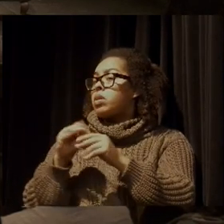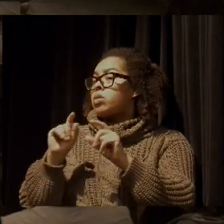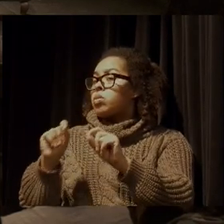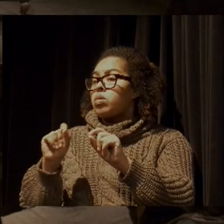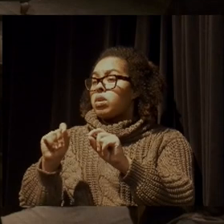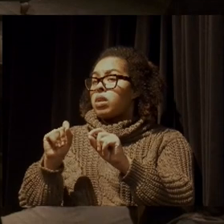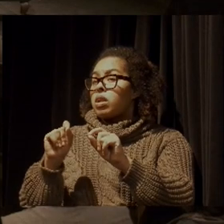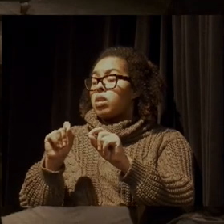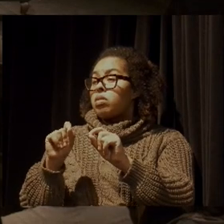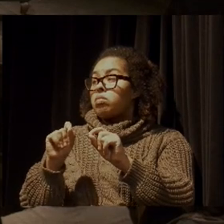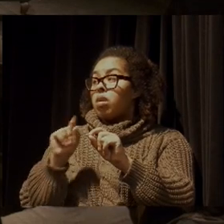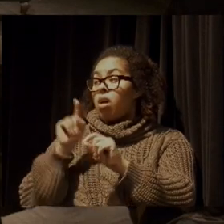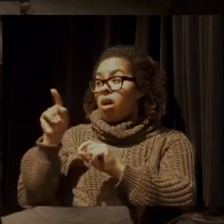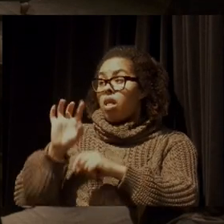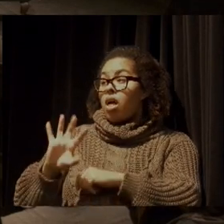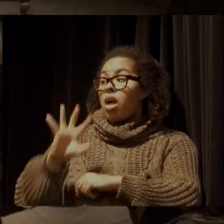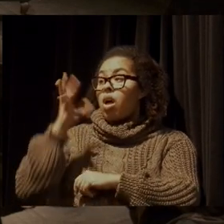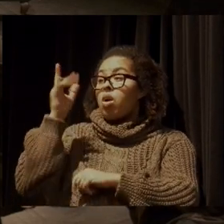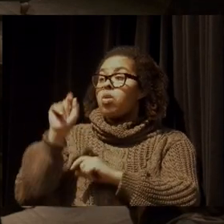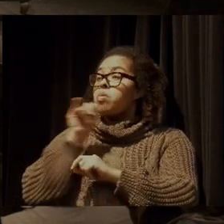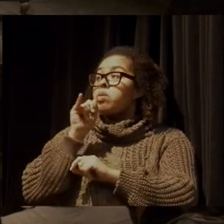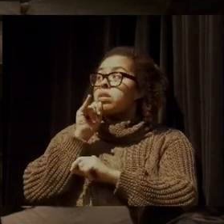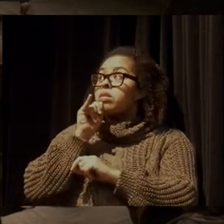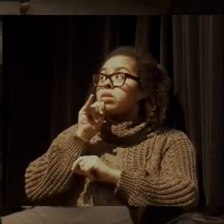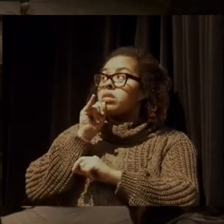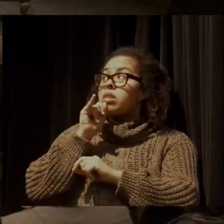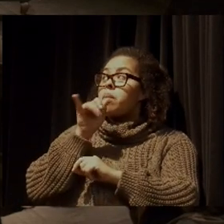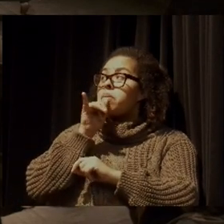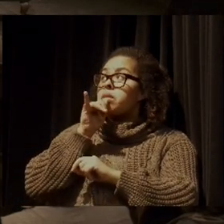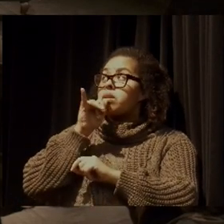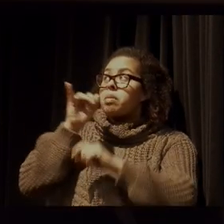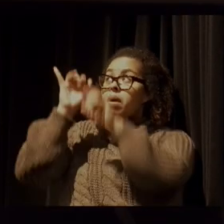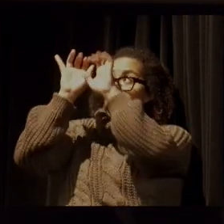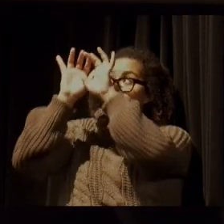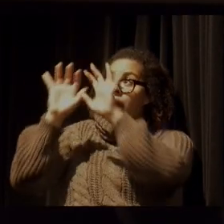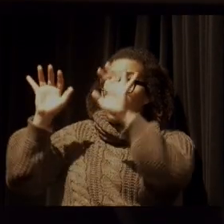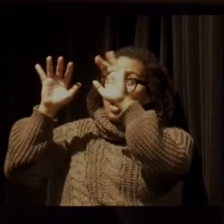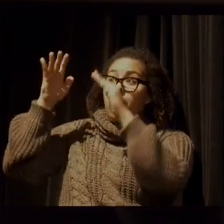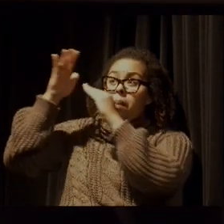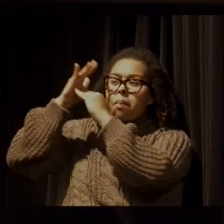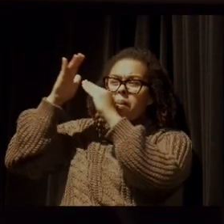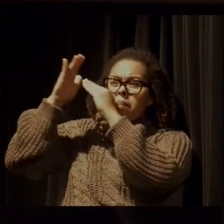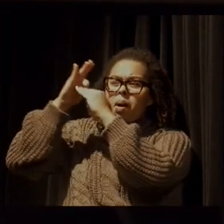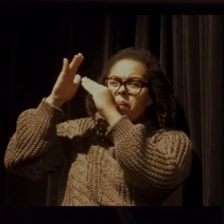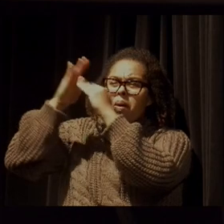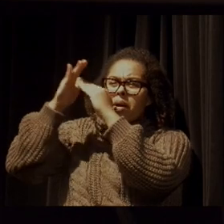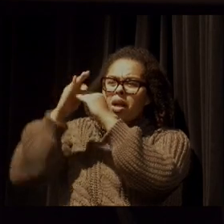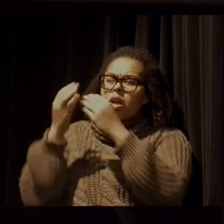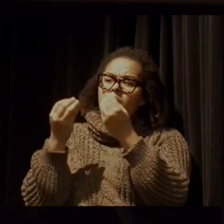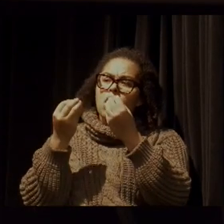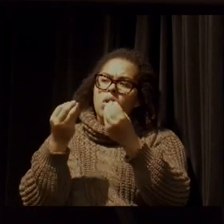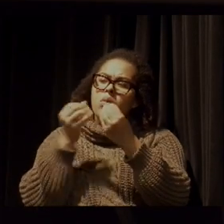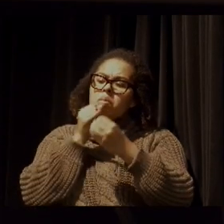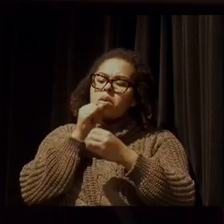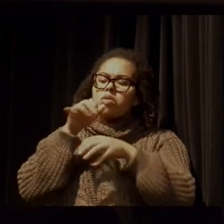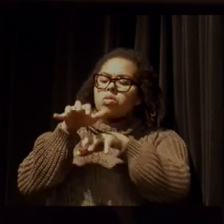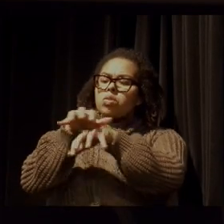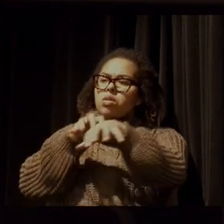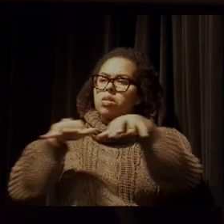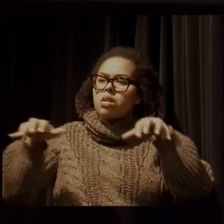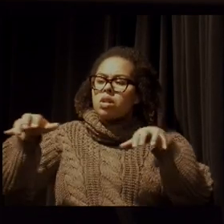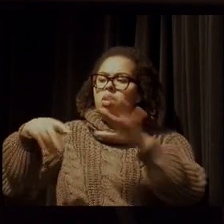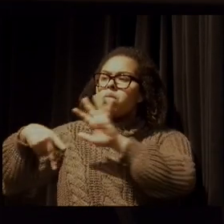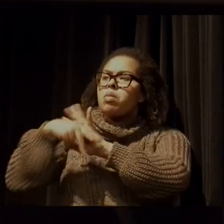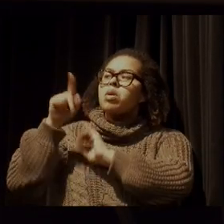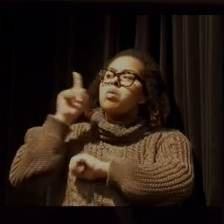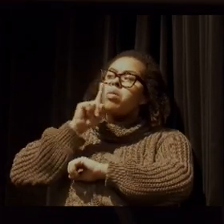é que houve um déficit de imaginação, que ninguém das agências norte-americanas imaginou que